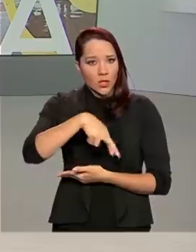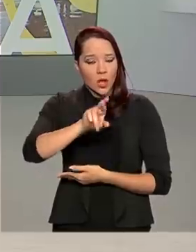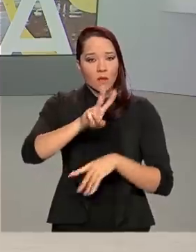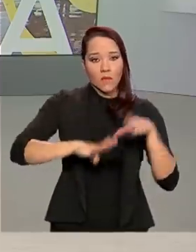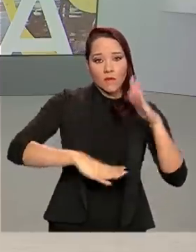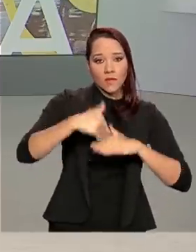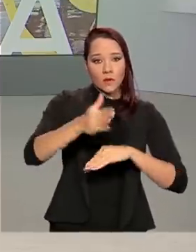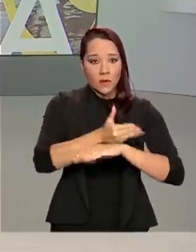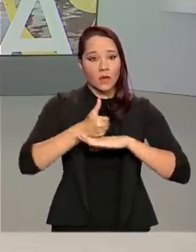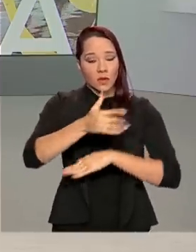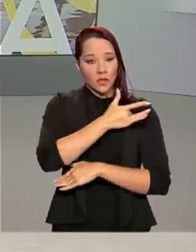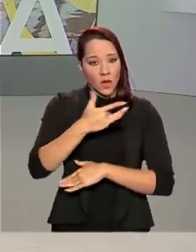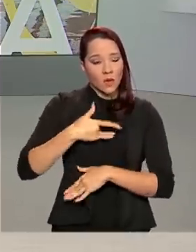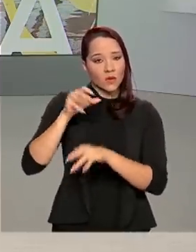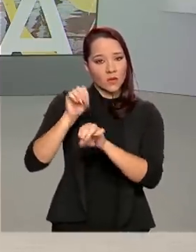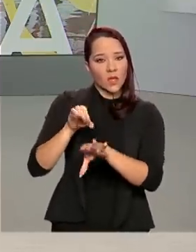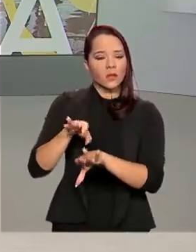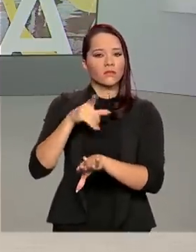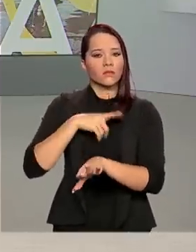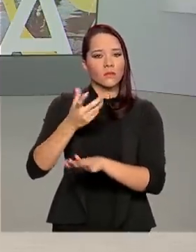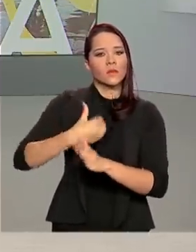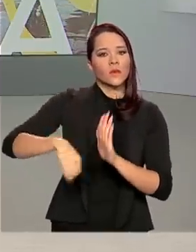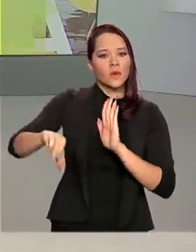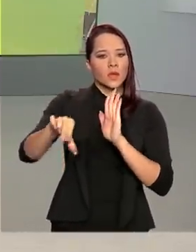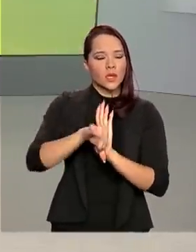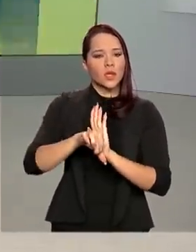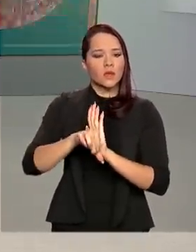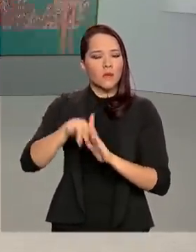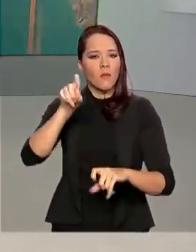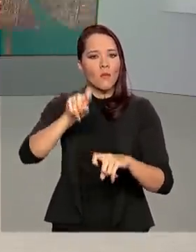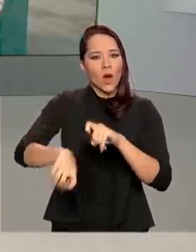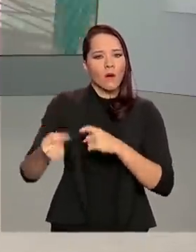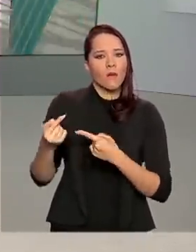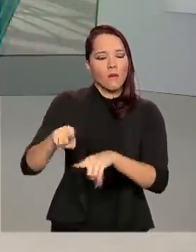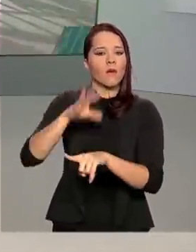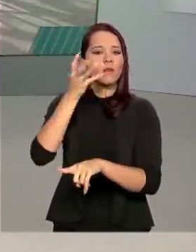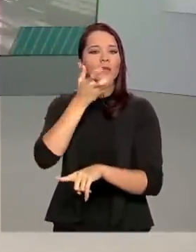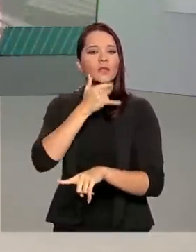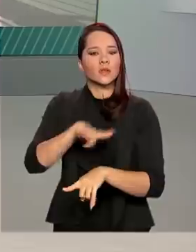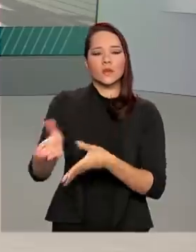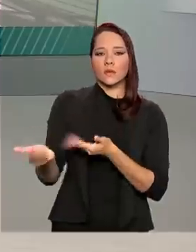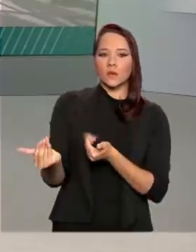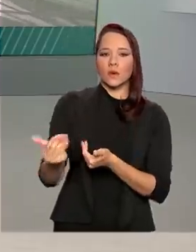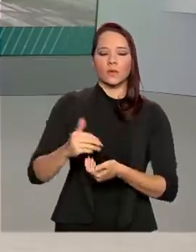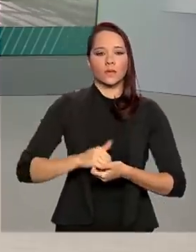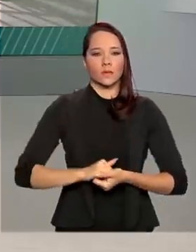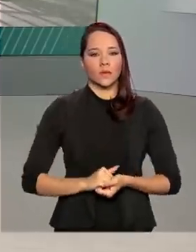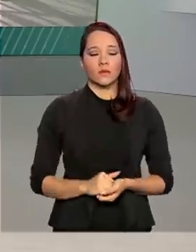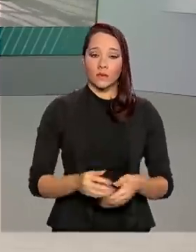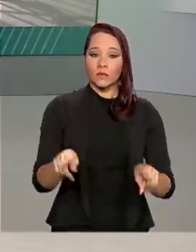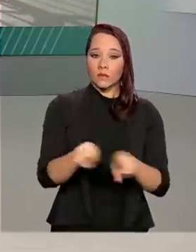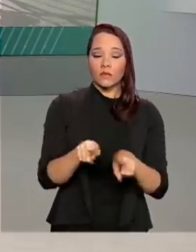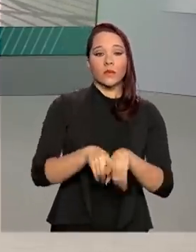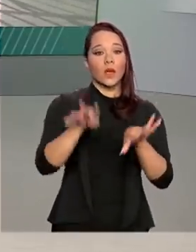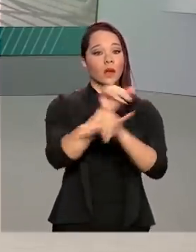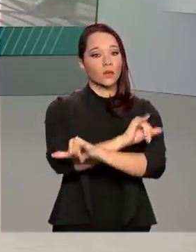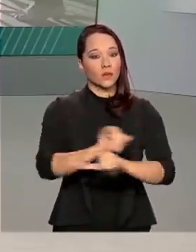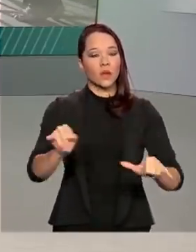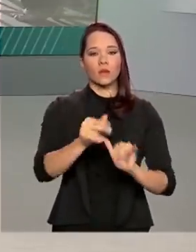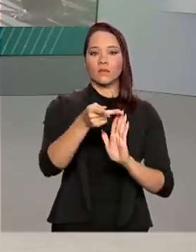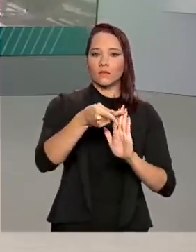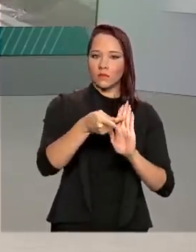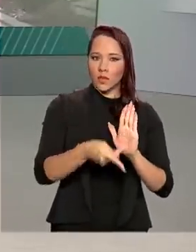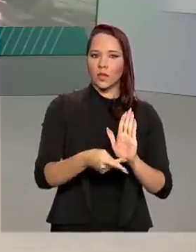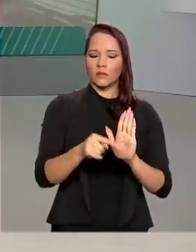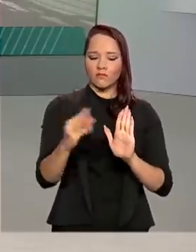da saúde e da educação que cometem crimes sexuais contra crianças e adolescentes. E também foi anunciado um plano